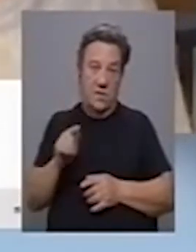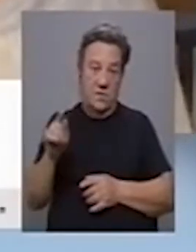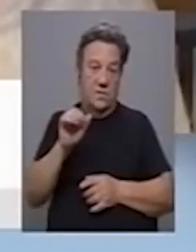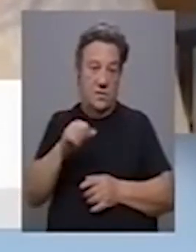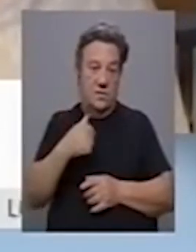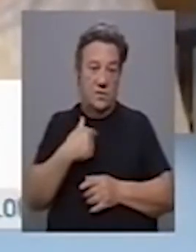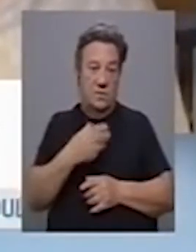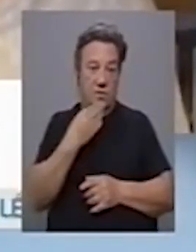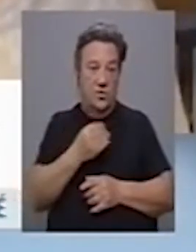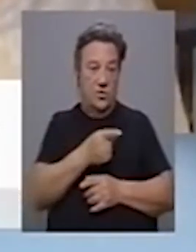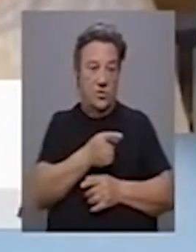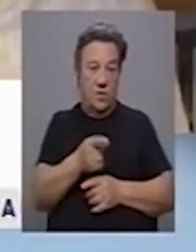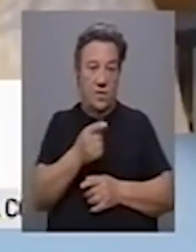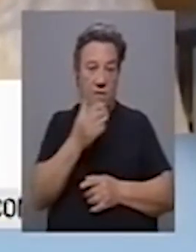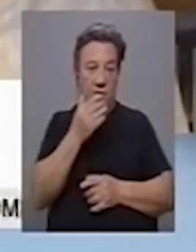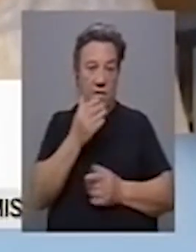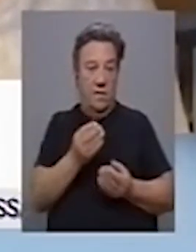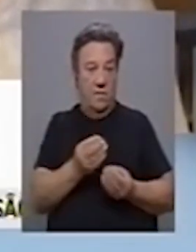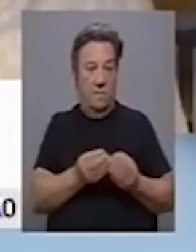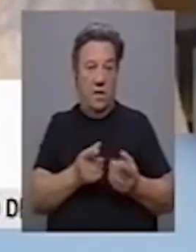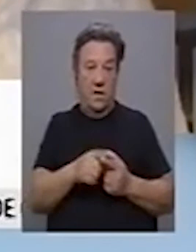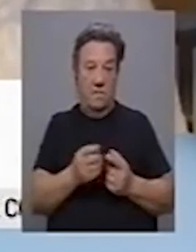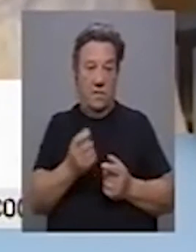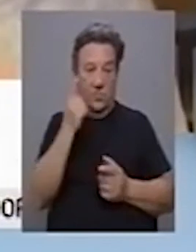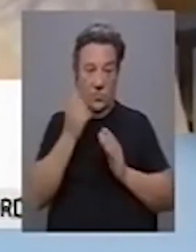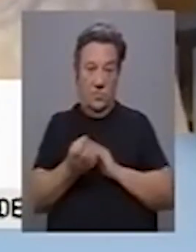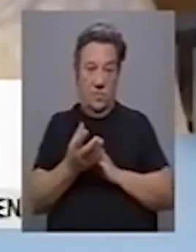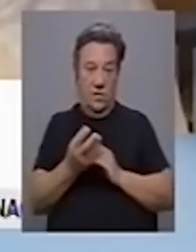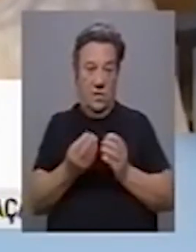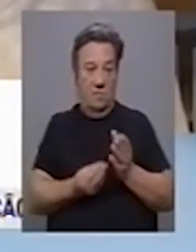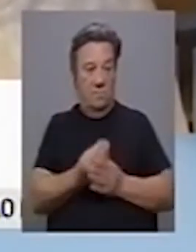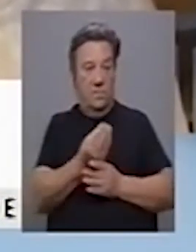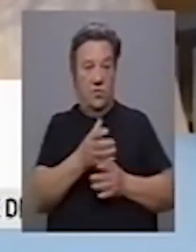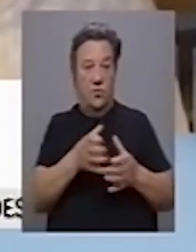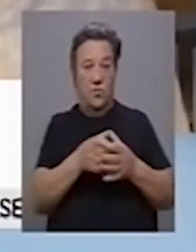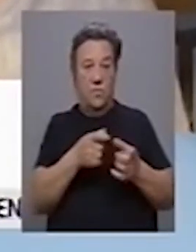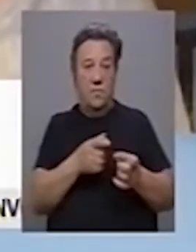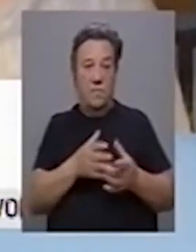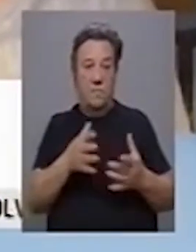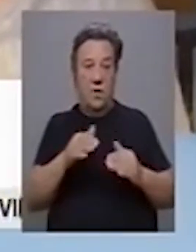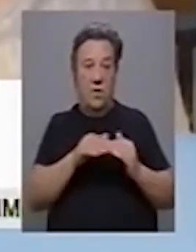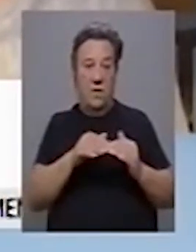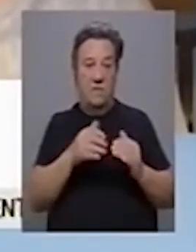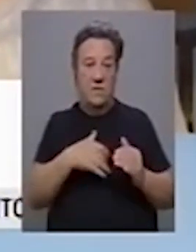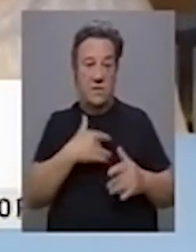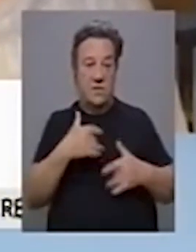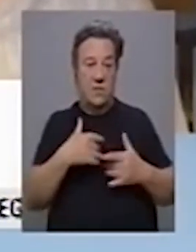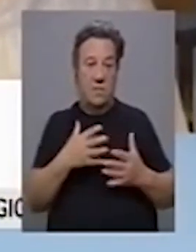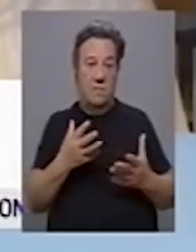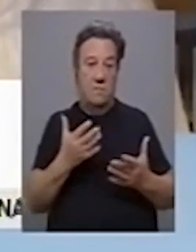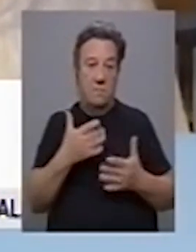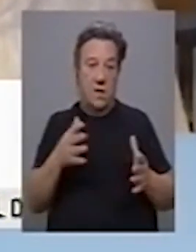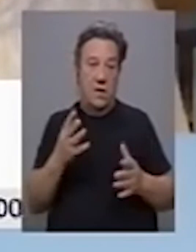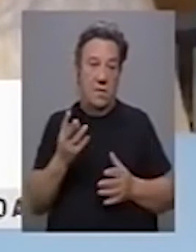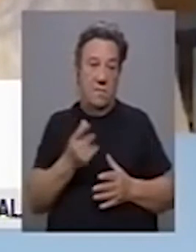os jovens aparecerem de uma forma até bastante surpreendente, como o grupo com maior nível de sintomas na maioria dos países.